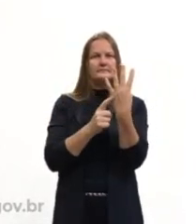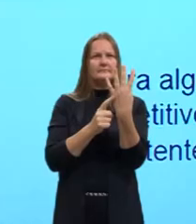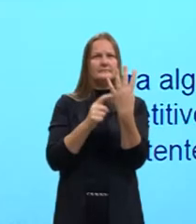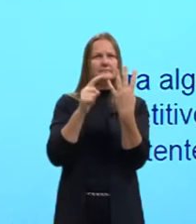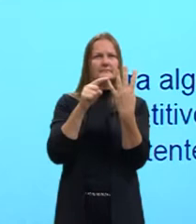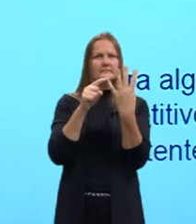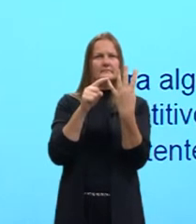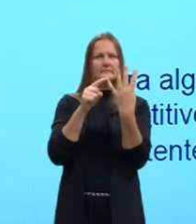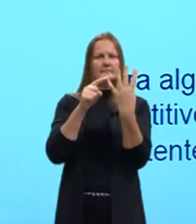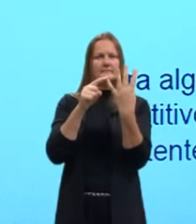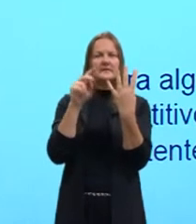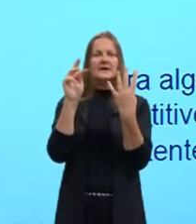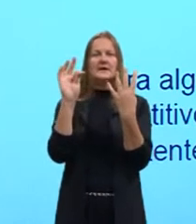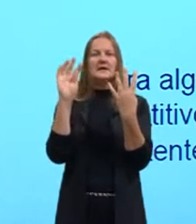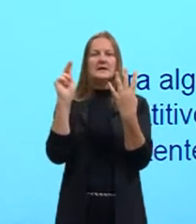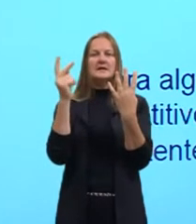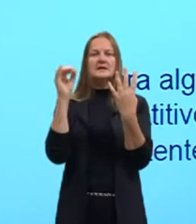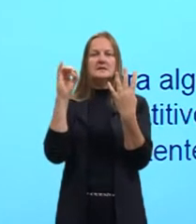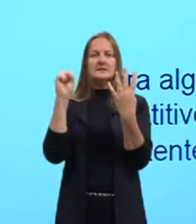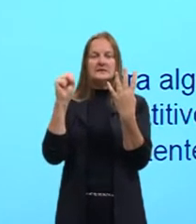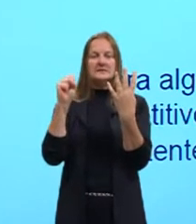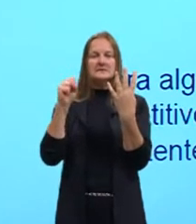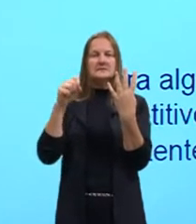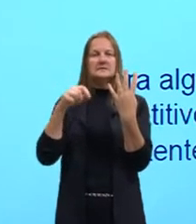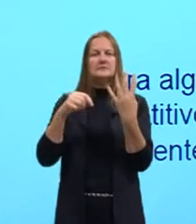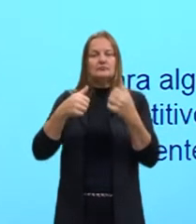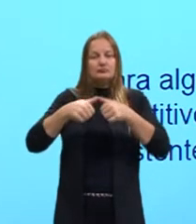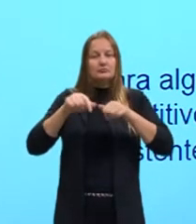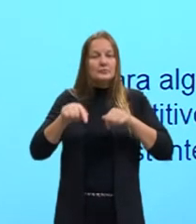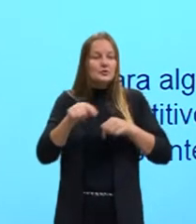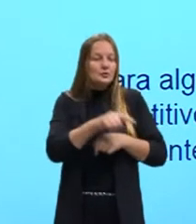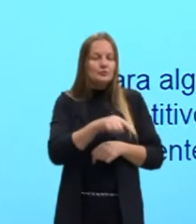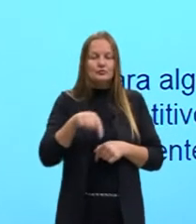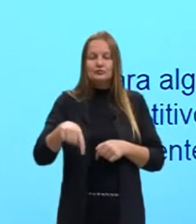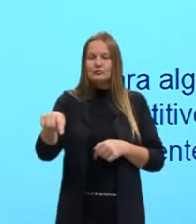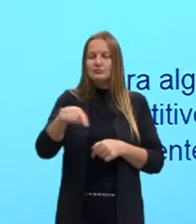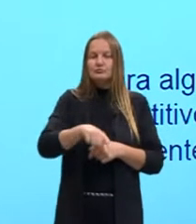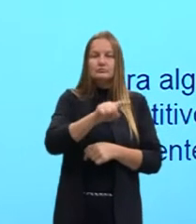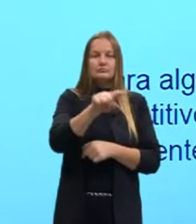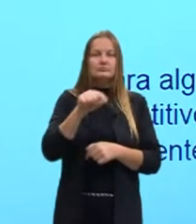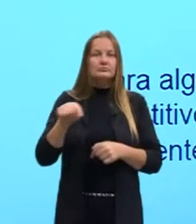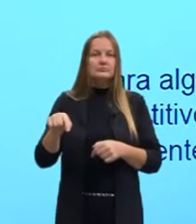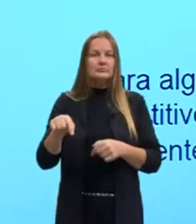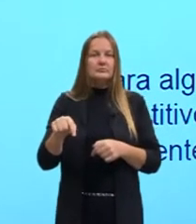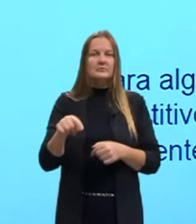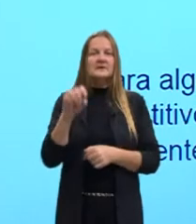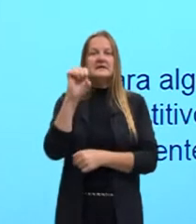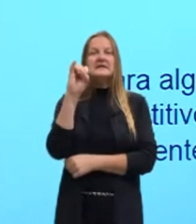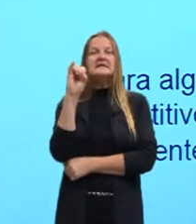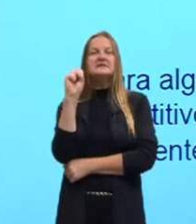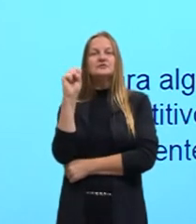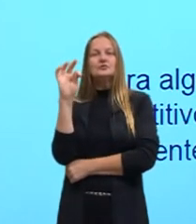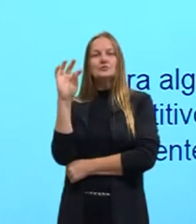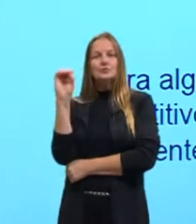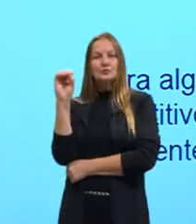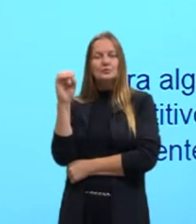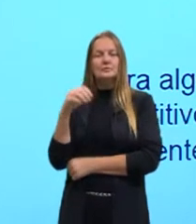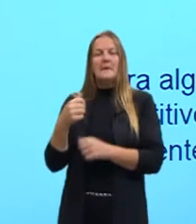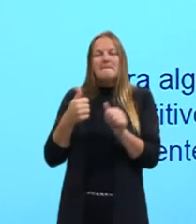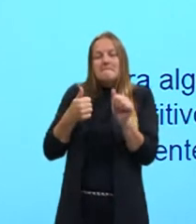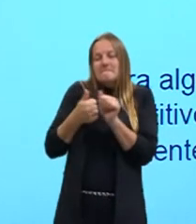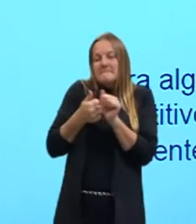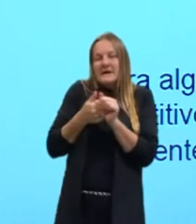isto, este, esta, para elementos que estão próximos do falante.